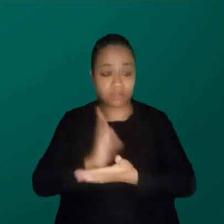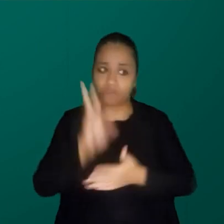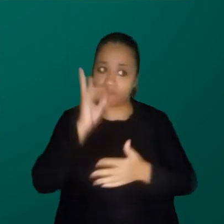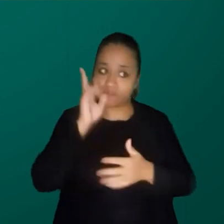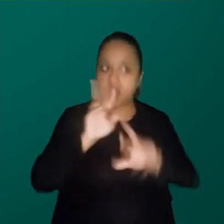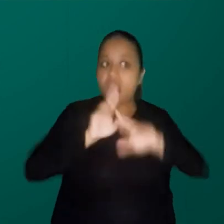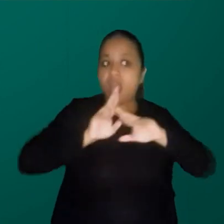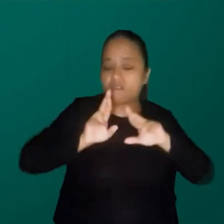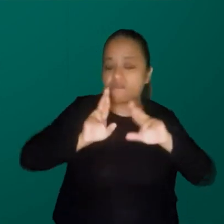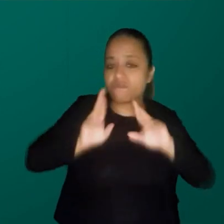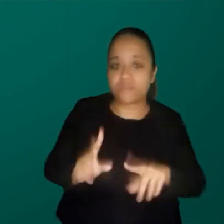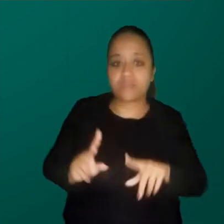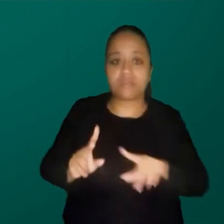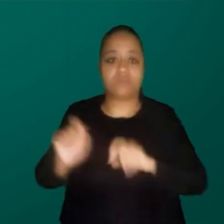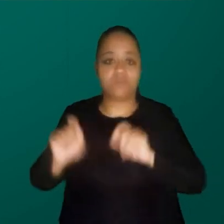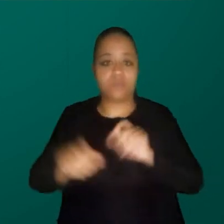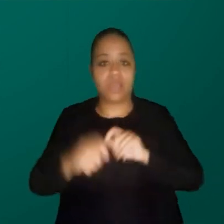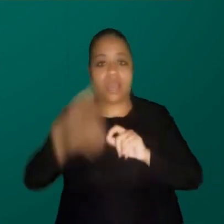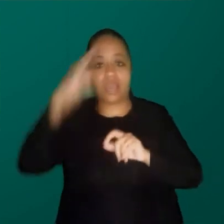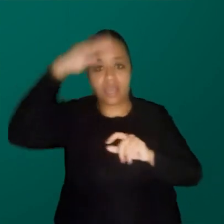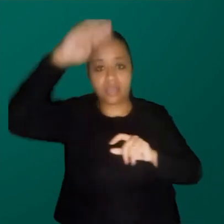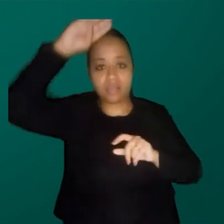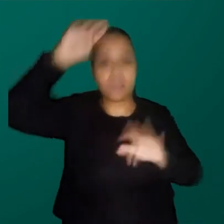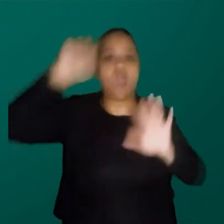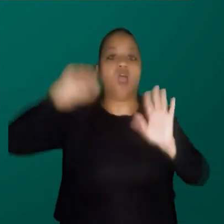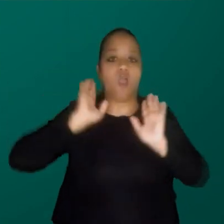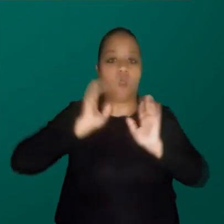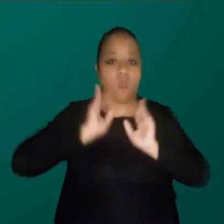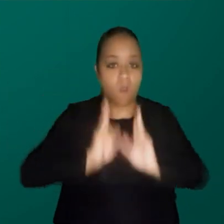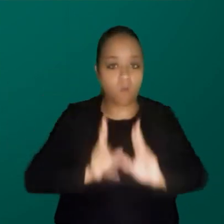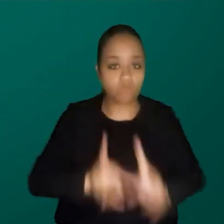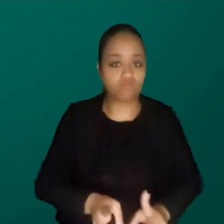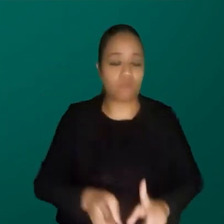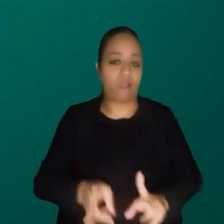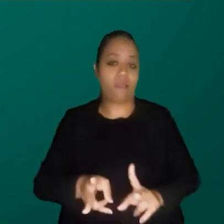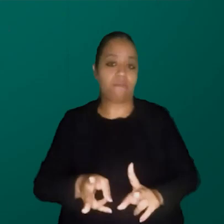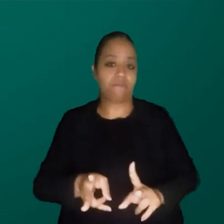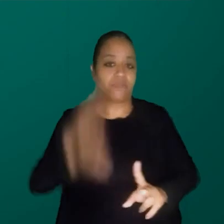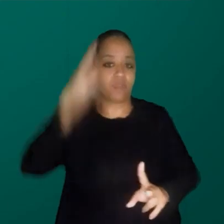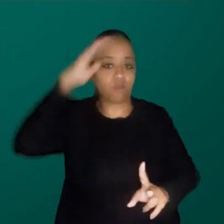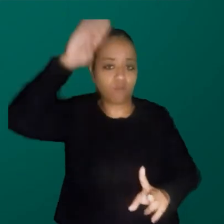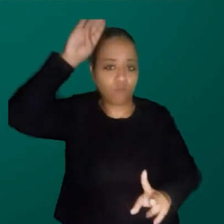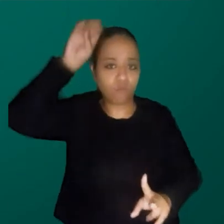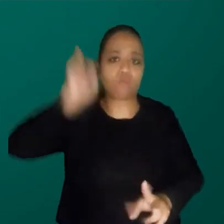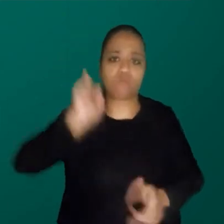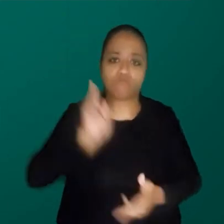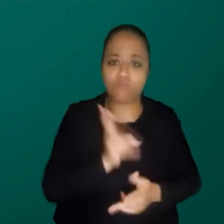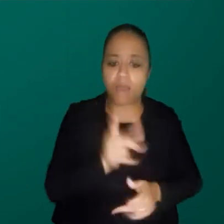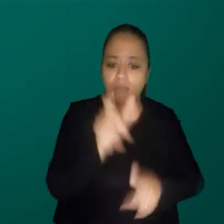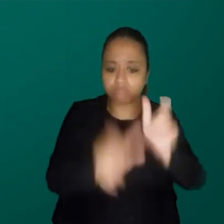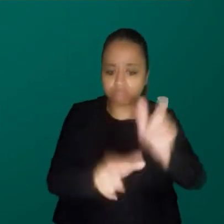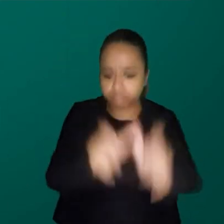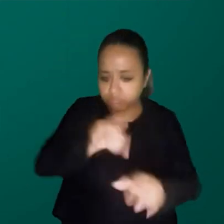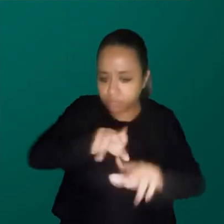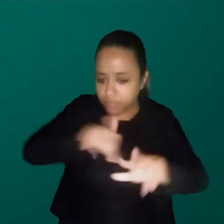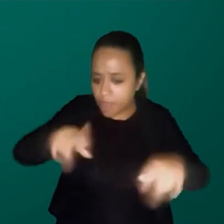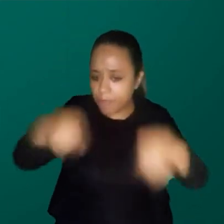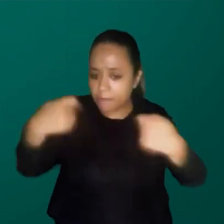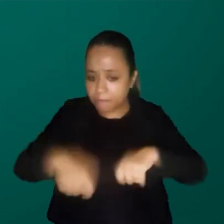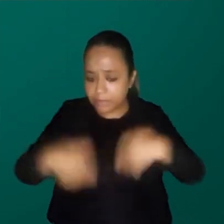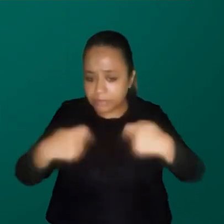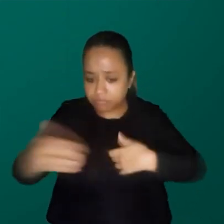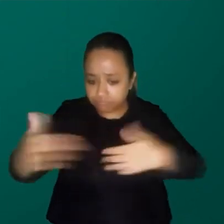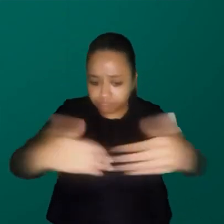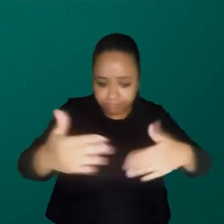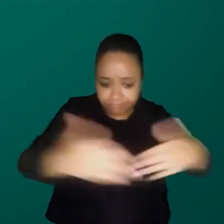isso, assim, não vai, a academia vai continuar, vai ser só um pouquinho mais diversa, a gente ainda não está nesse momento que